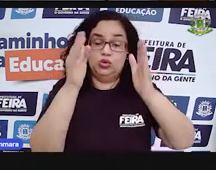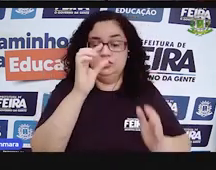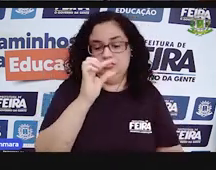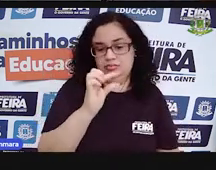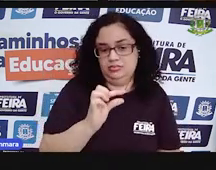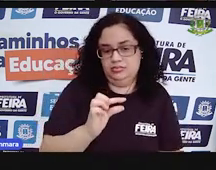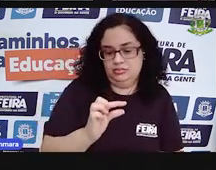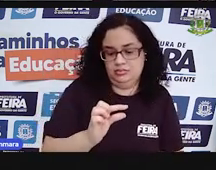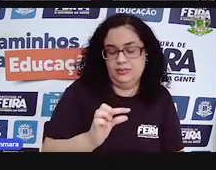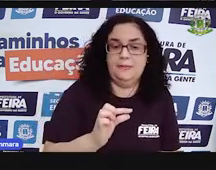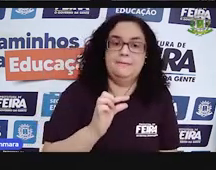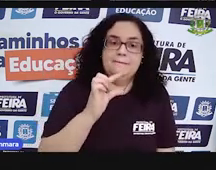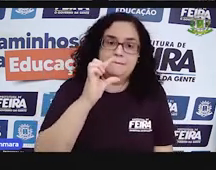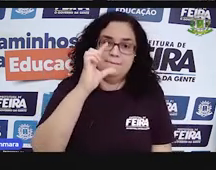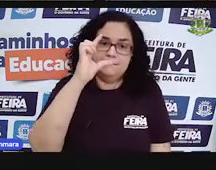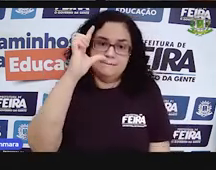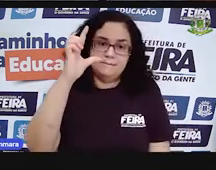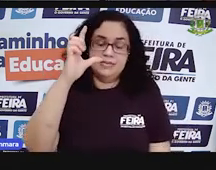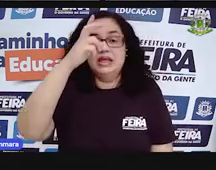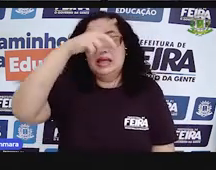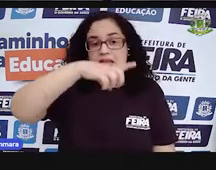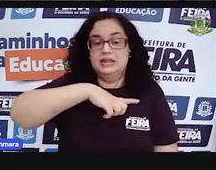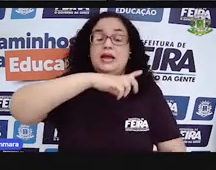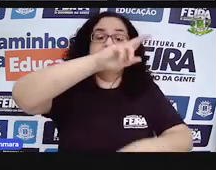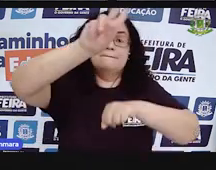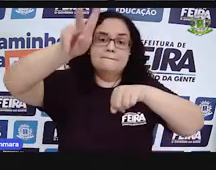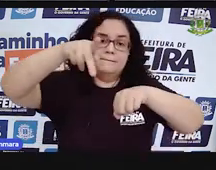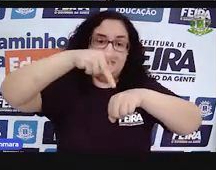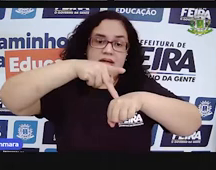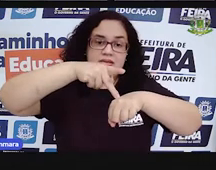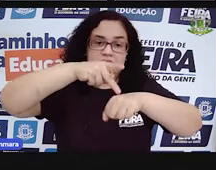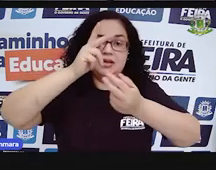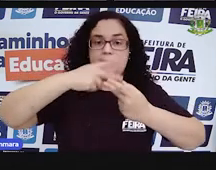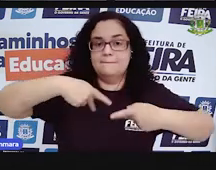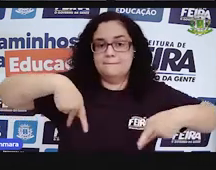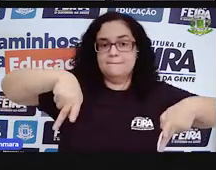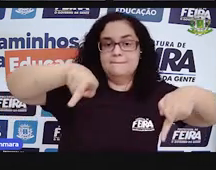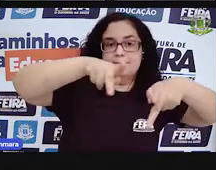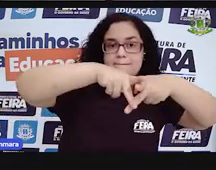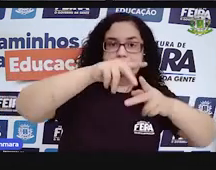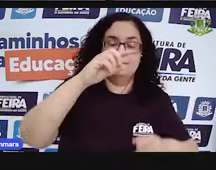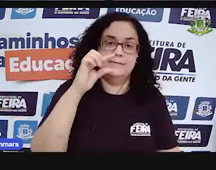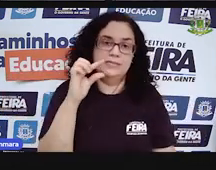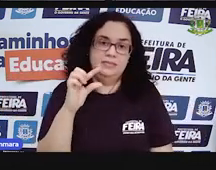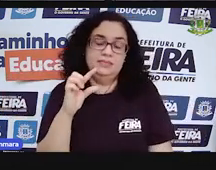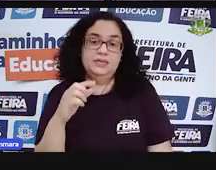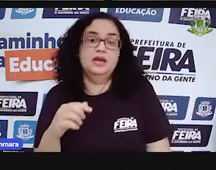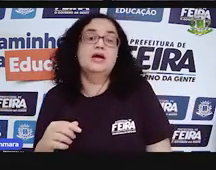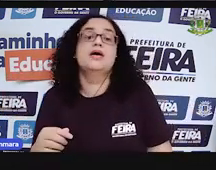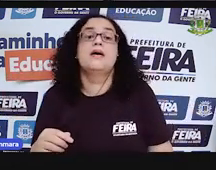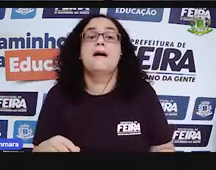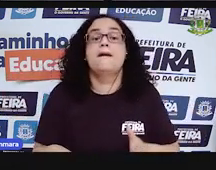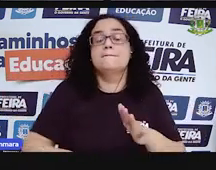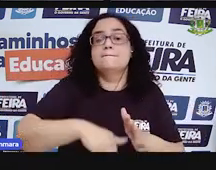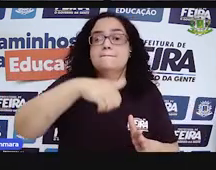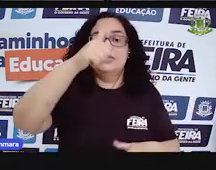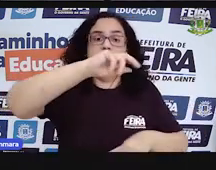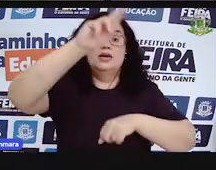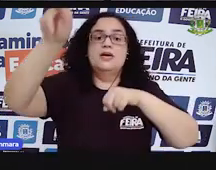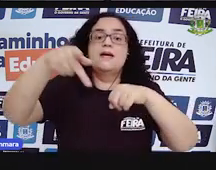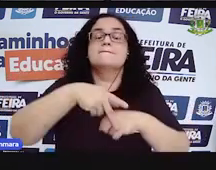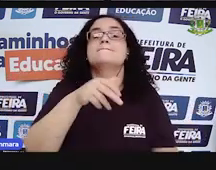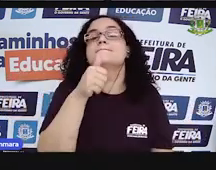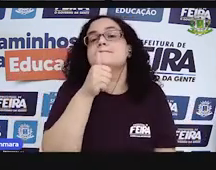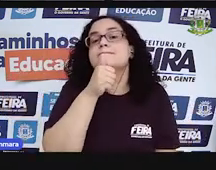países menos habitados para os mais habitados. Veja só, o primeiro é o país Sudão, com